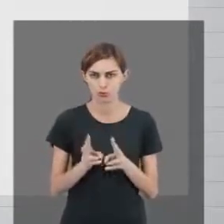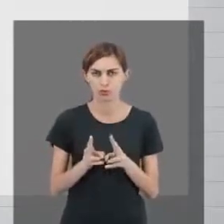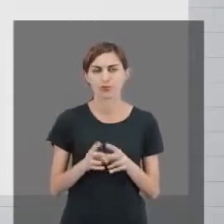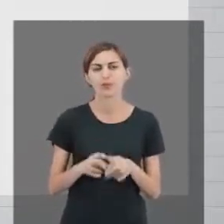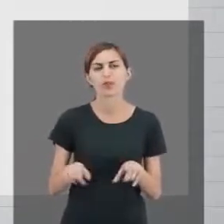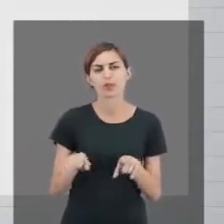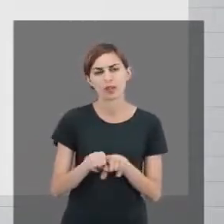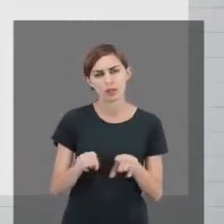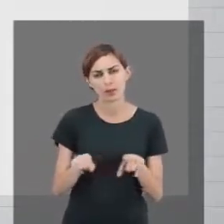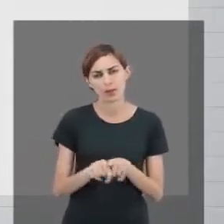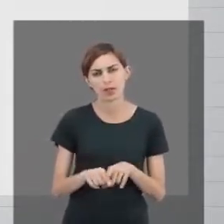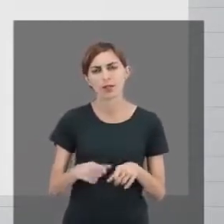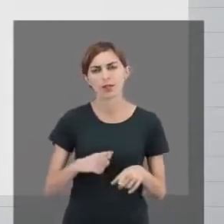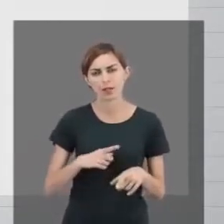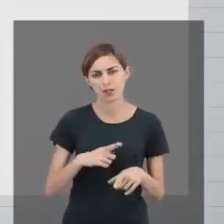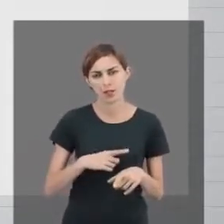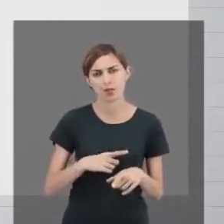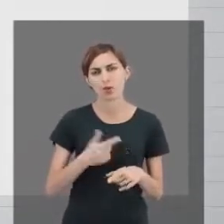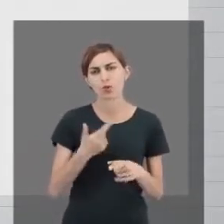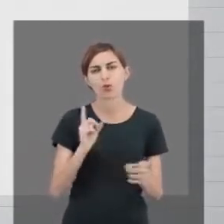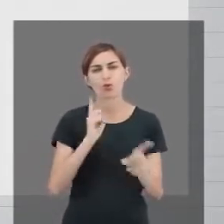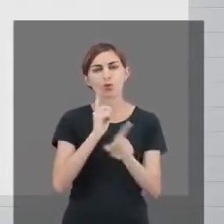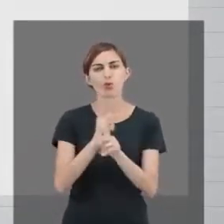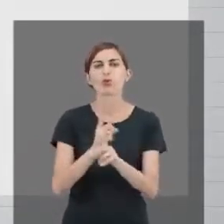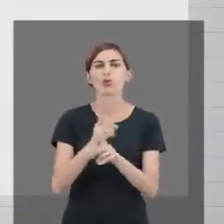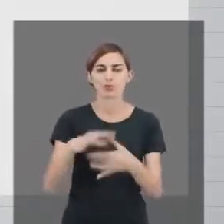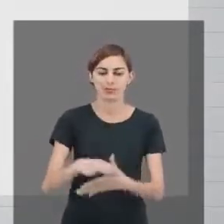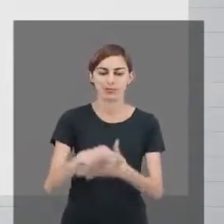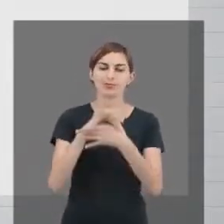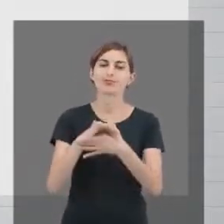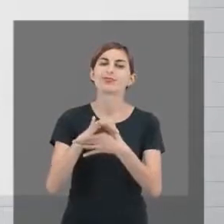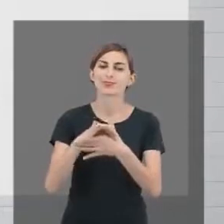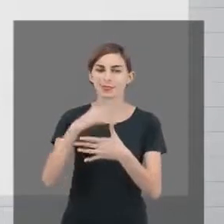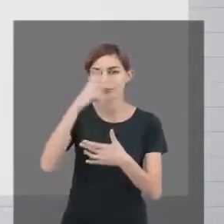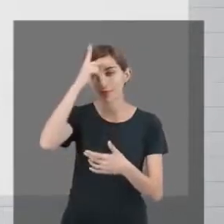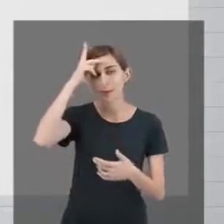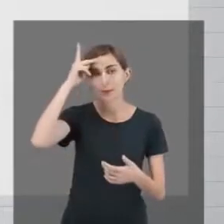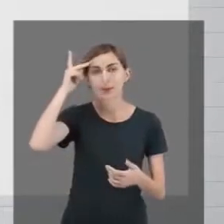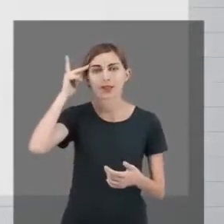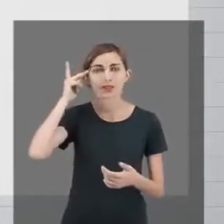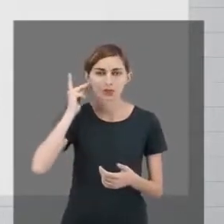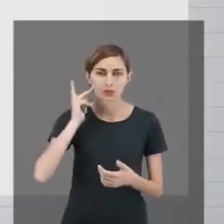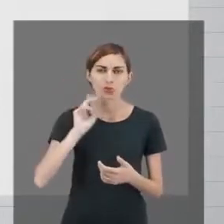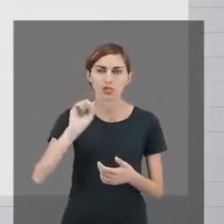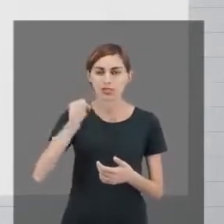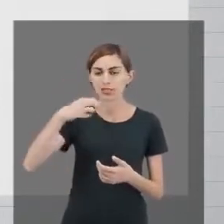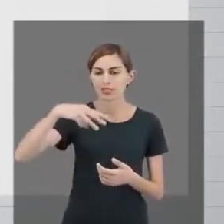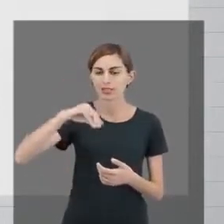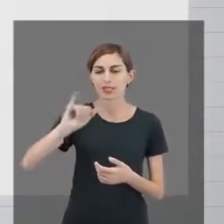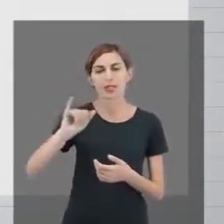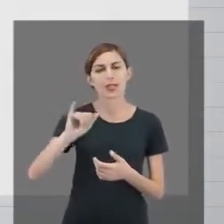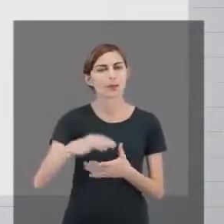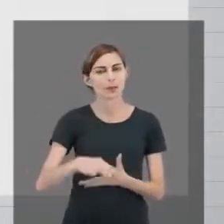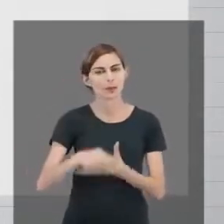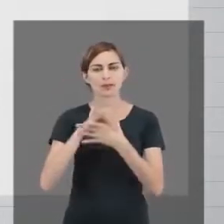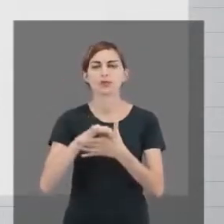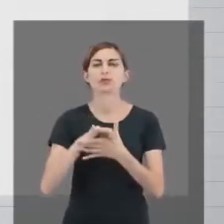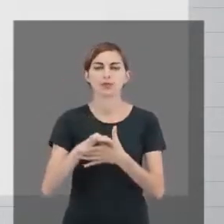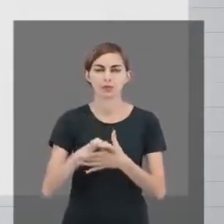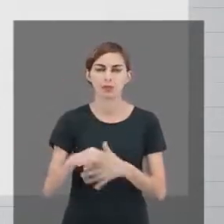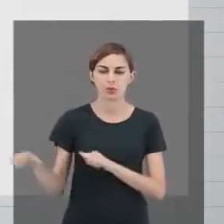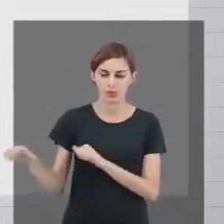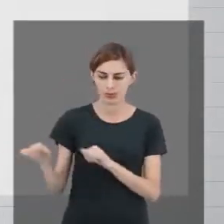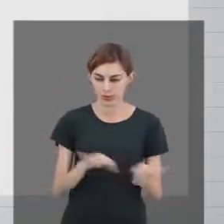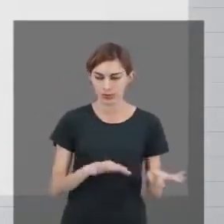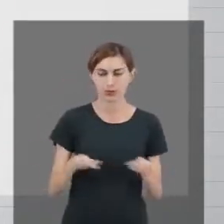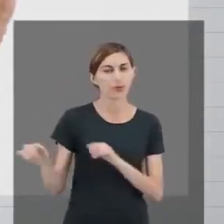E fora isso, nós temos que a gente citou o encontro presencial. Para aquelas pessoas que estão no formato semipresencial. Todas as